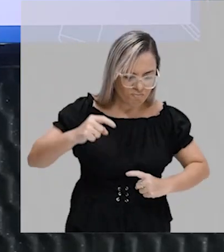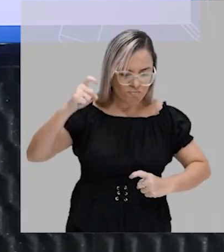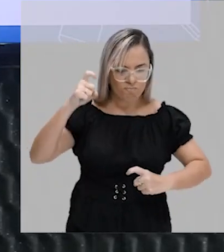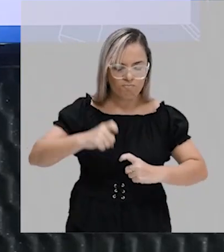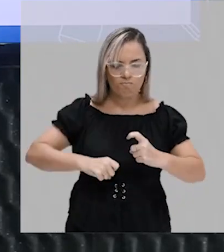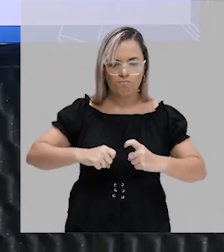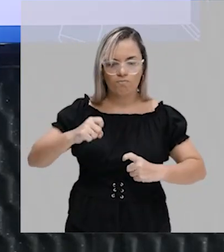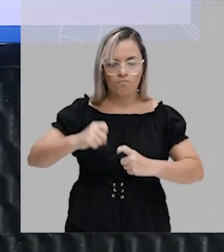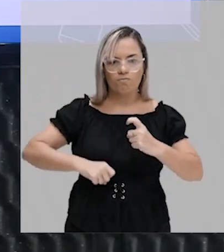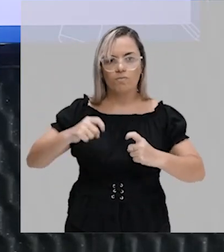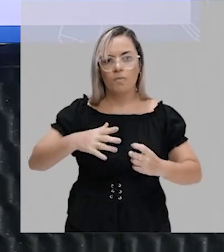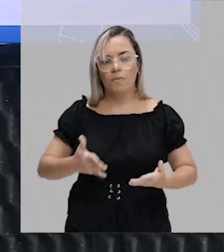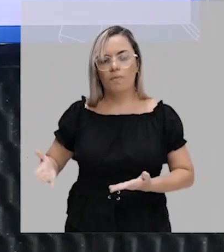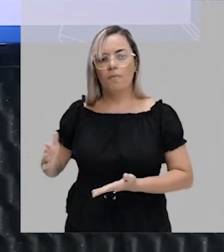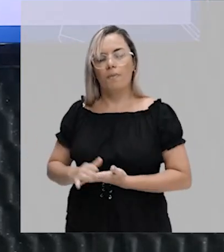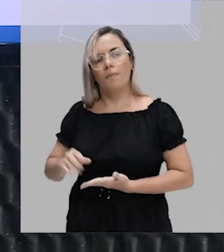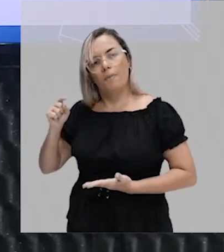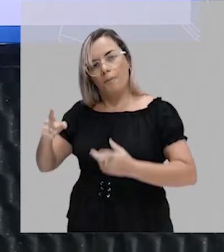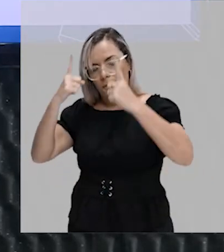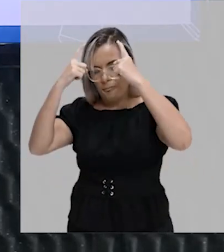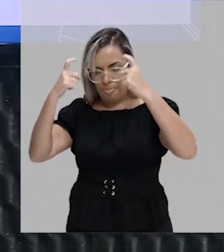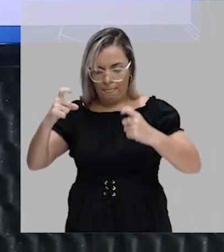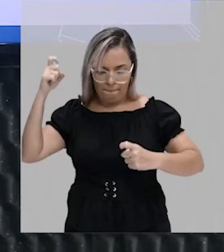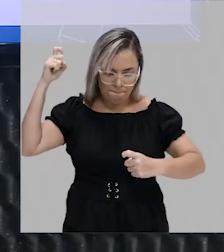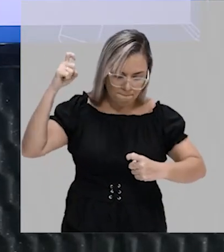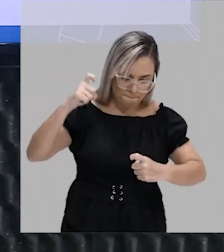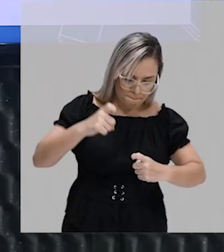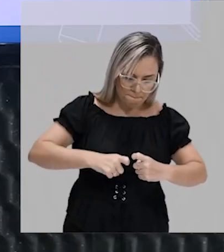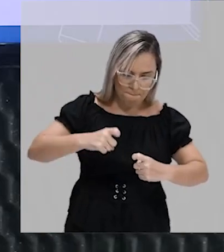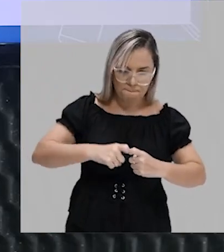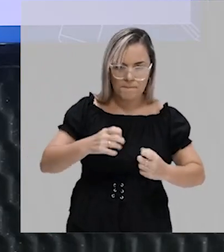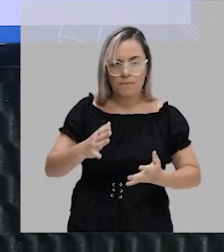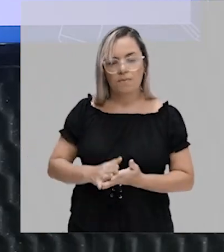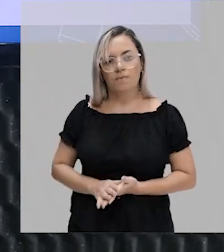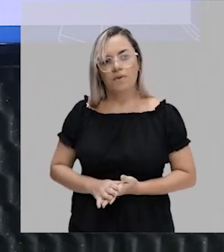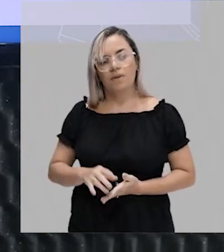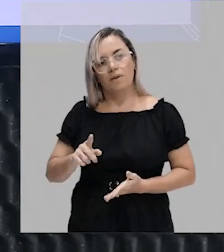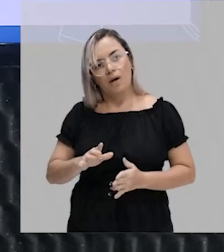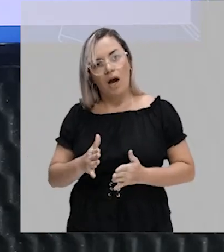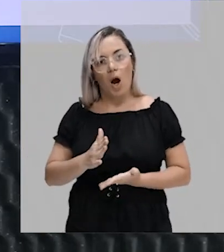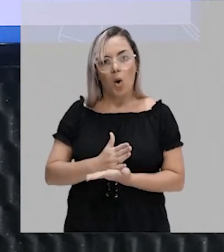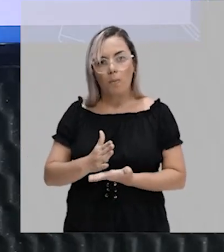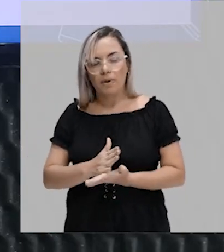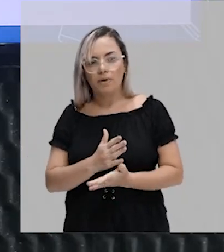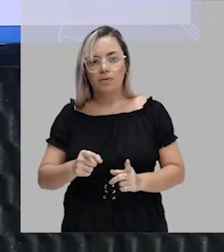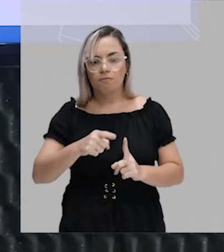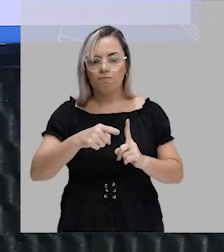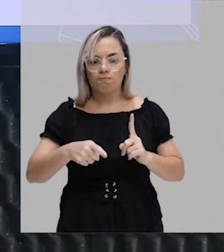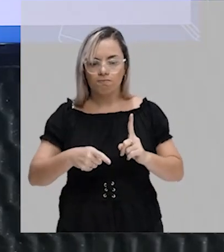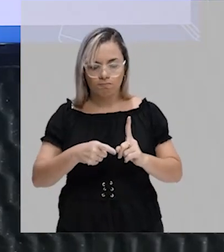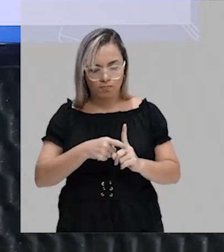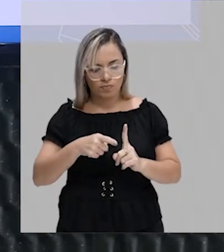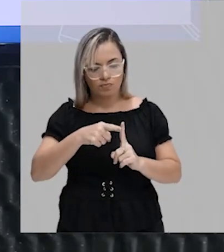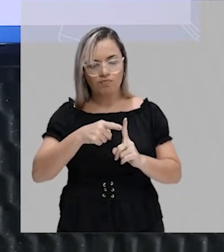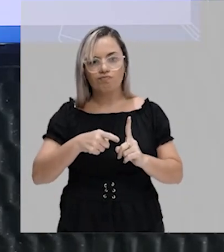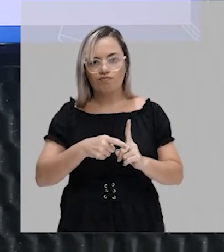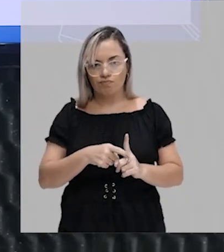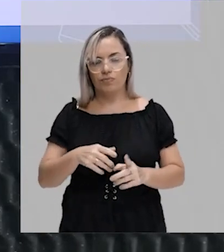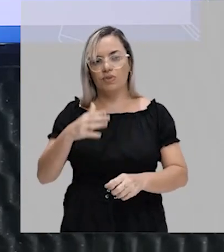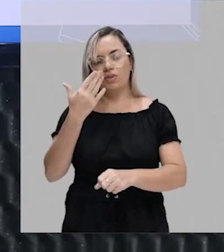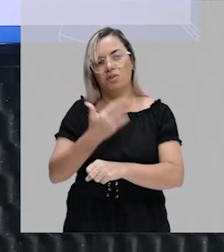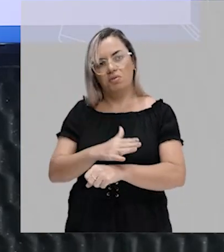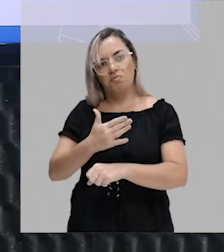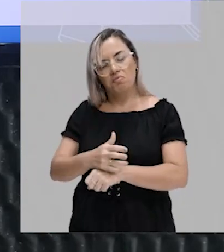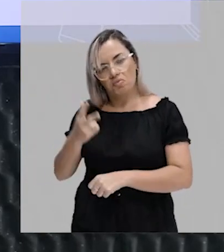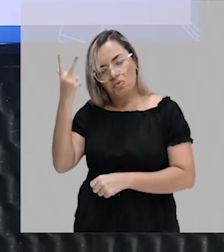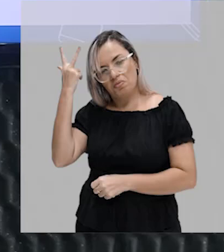abuso e dessa violência sexual, por vezes elas engravidavam. E era uma prática muito comum no Brasil